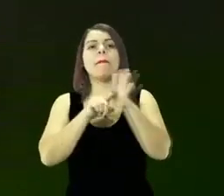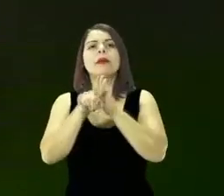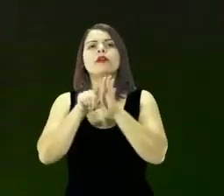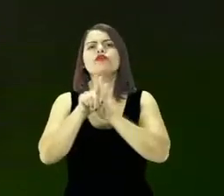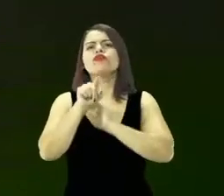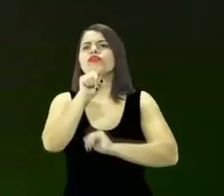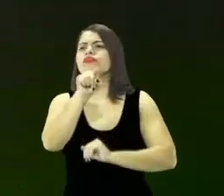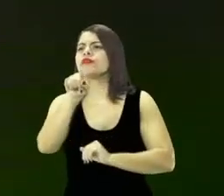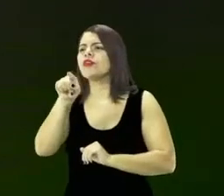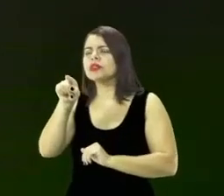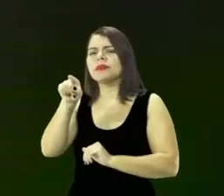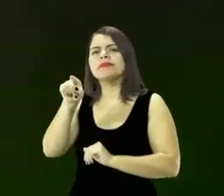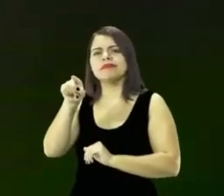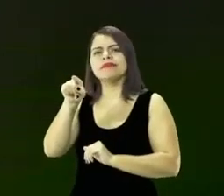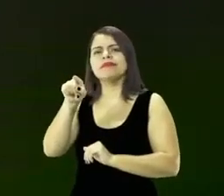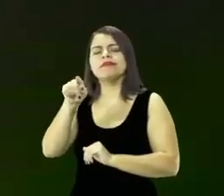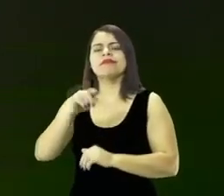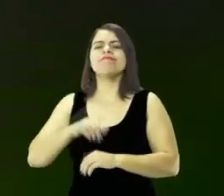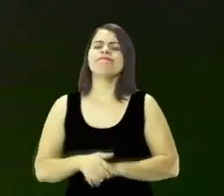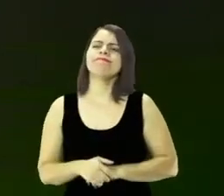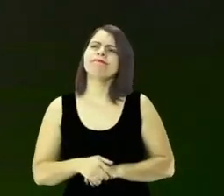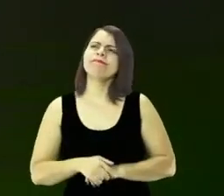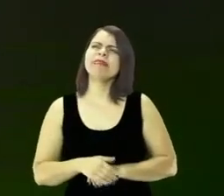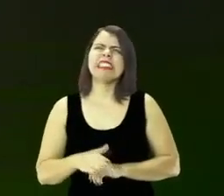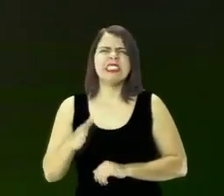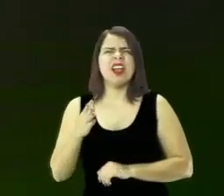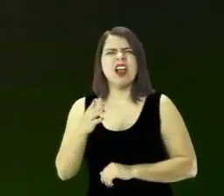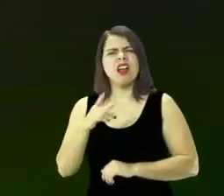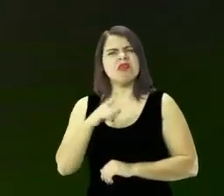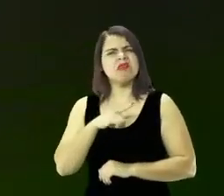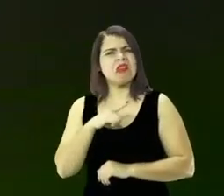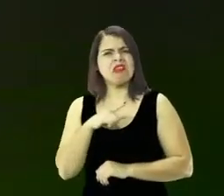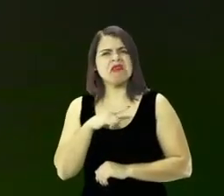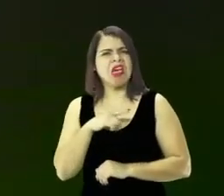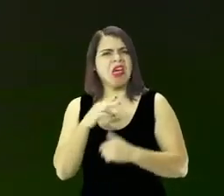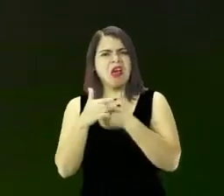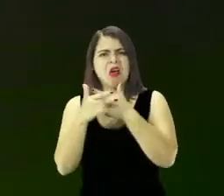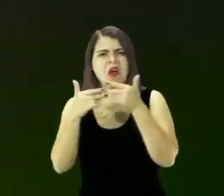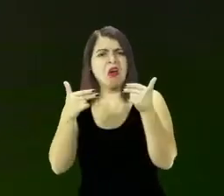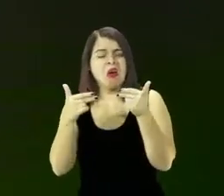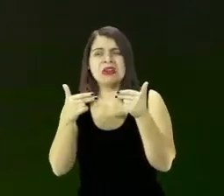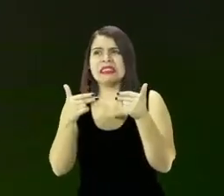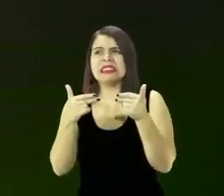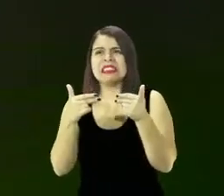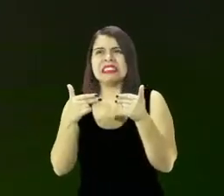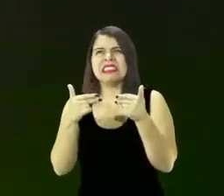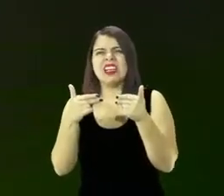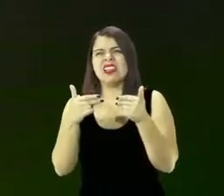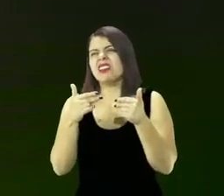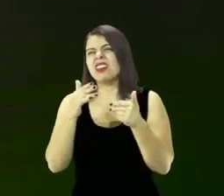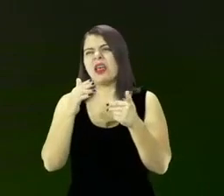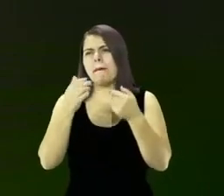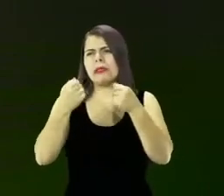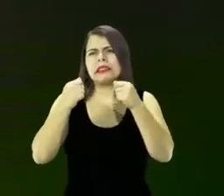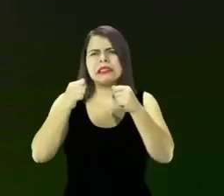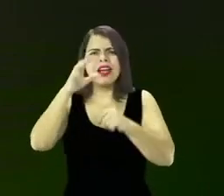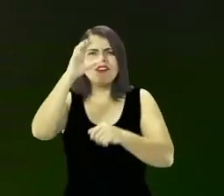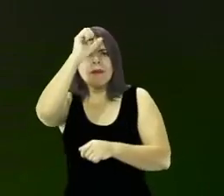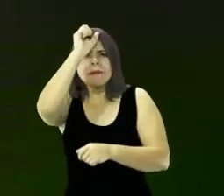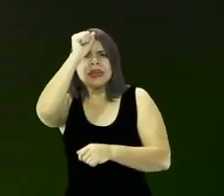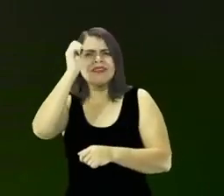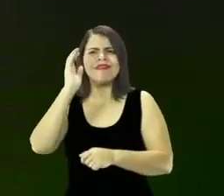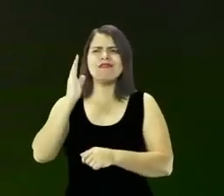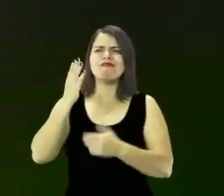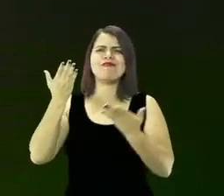você, também serve para mim. Será que existe alguma coisa que a gente nem sabe que a gente já deveria ter aprendido e por isso a gente está